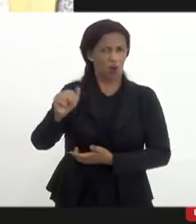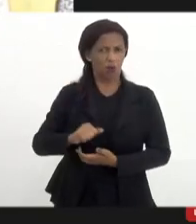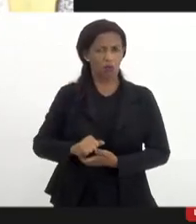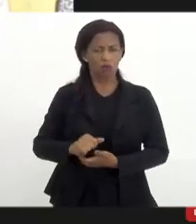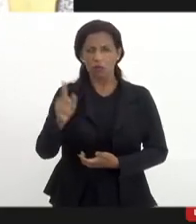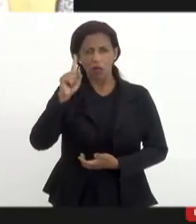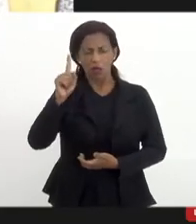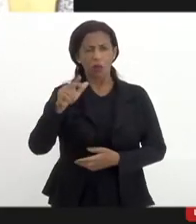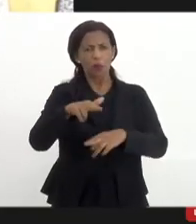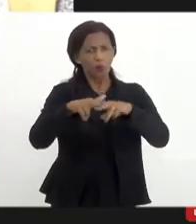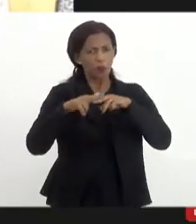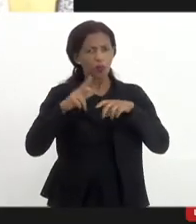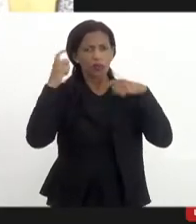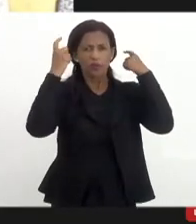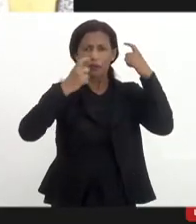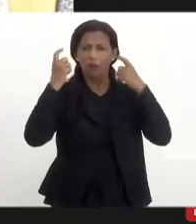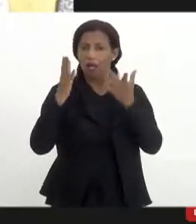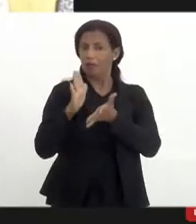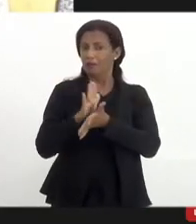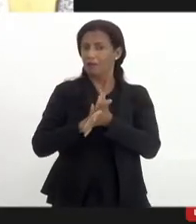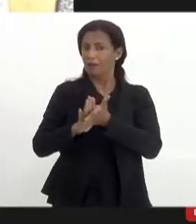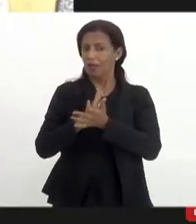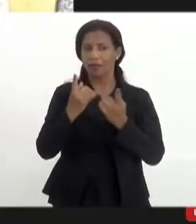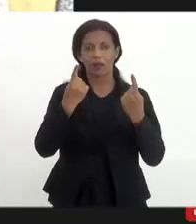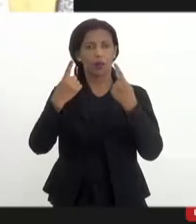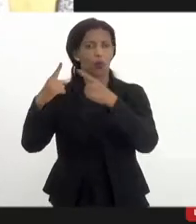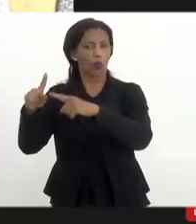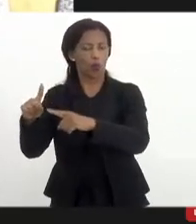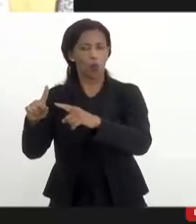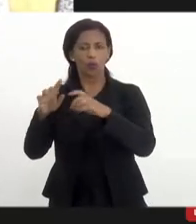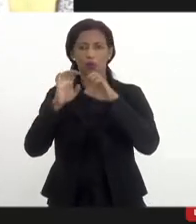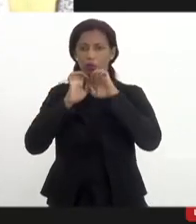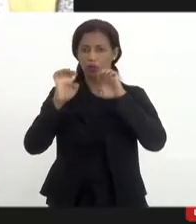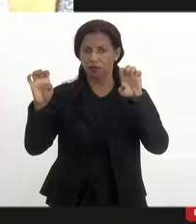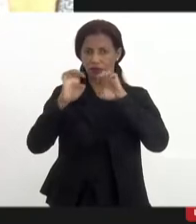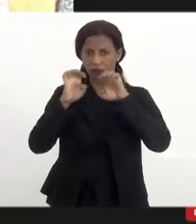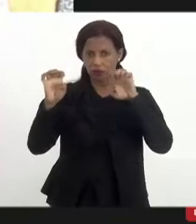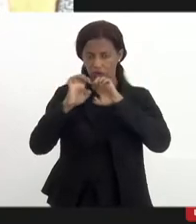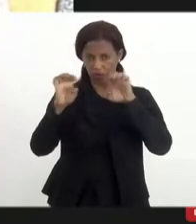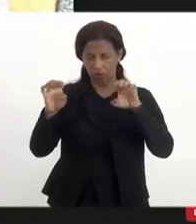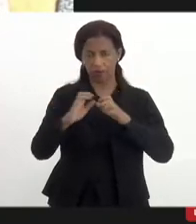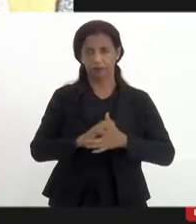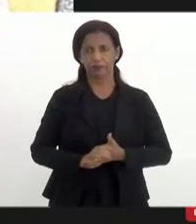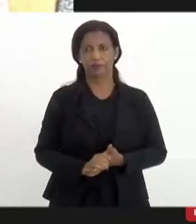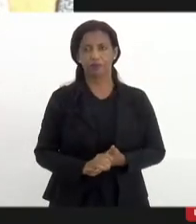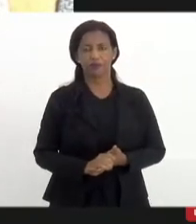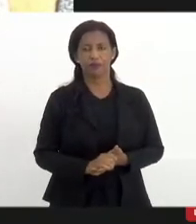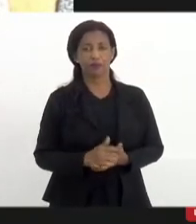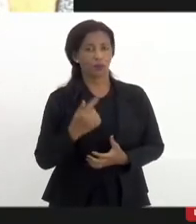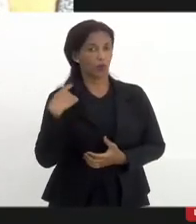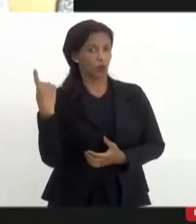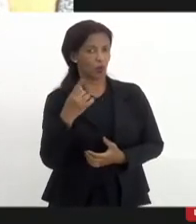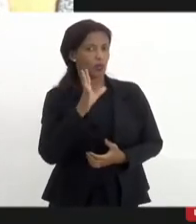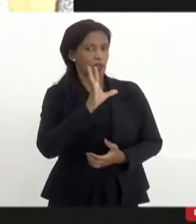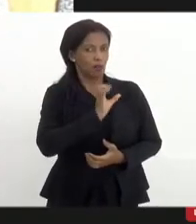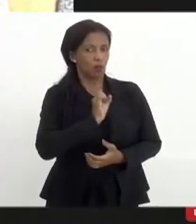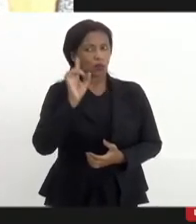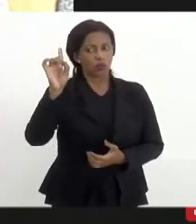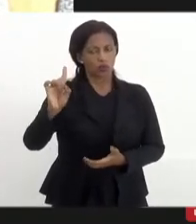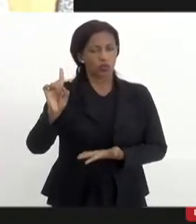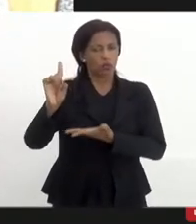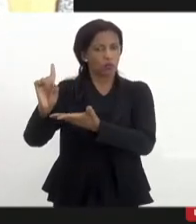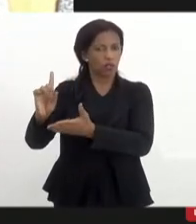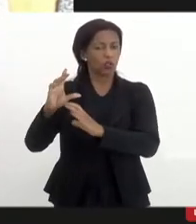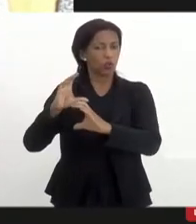preocupação, nada contra o povo evangélico, amamos o povo evangélico, entendemos que o direito deles de